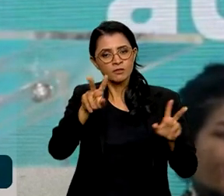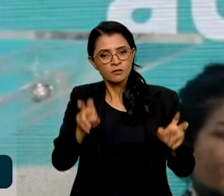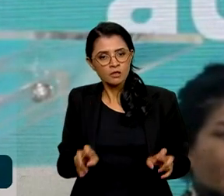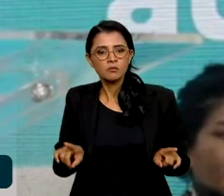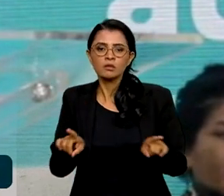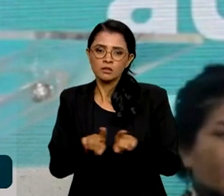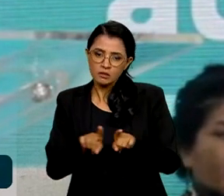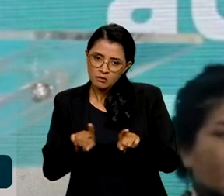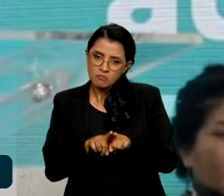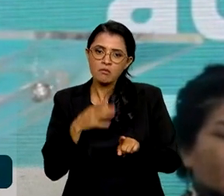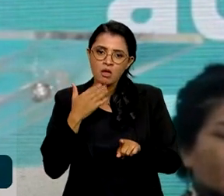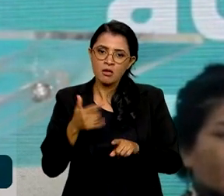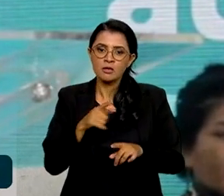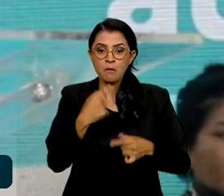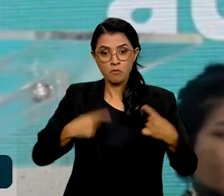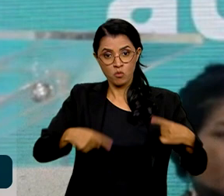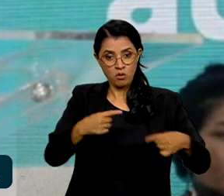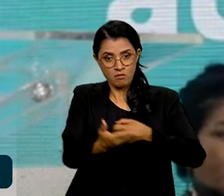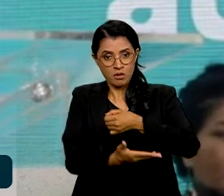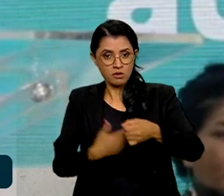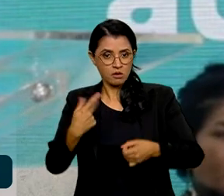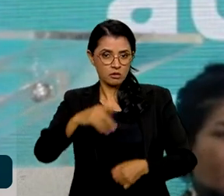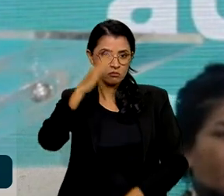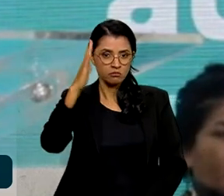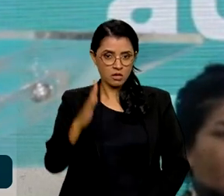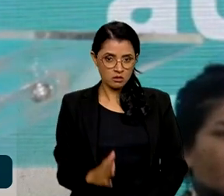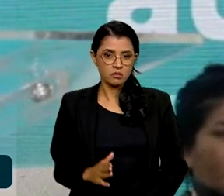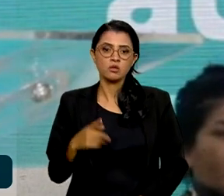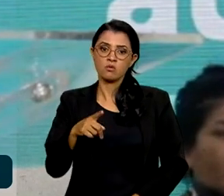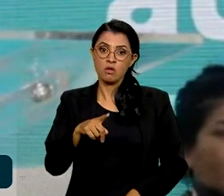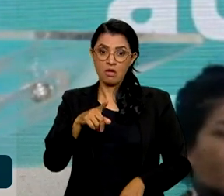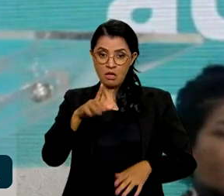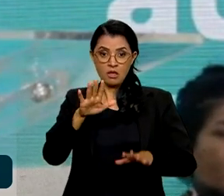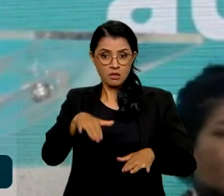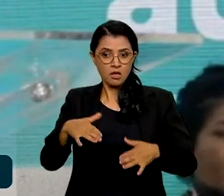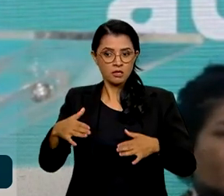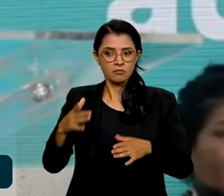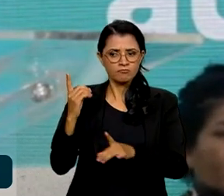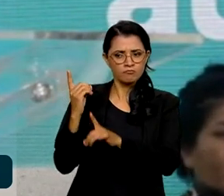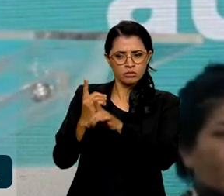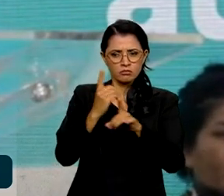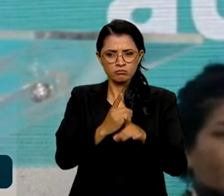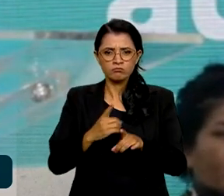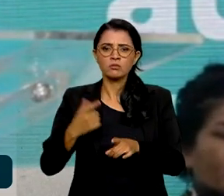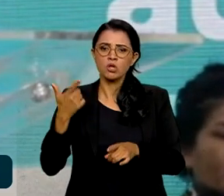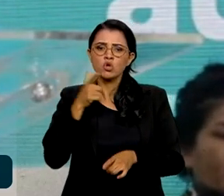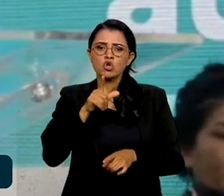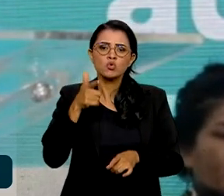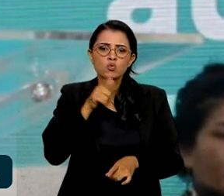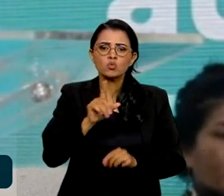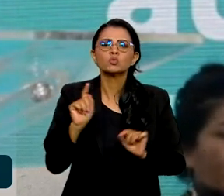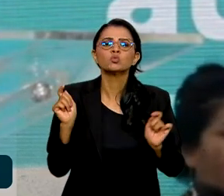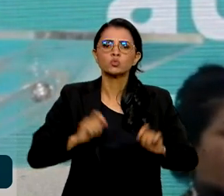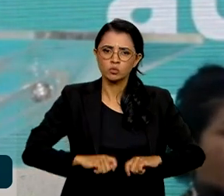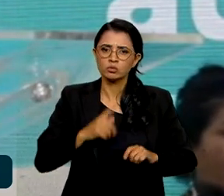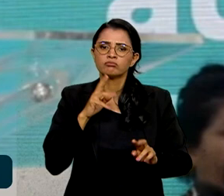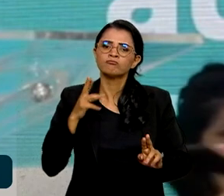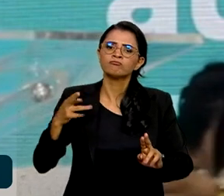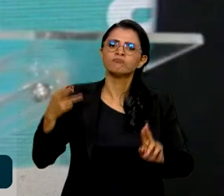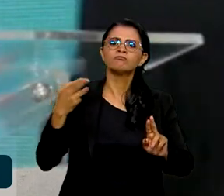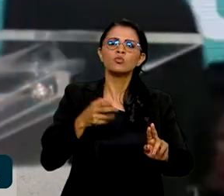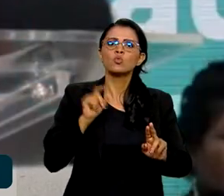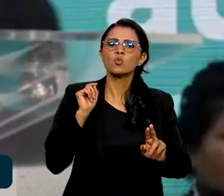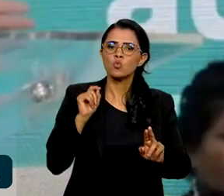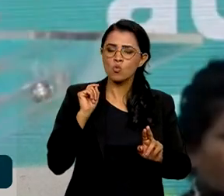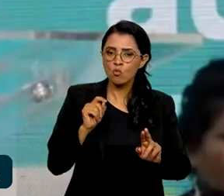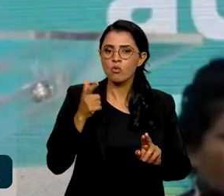subsidiar as políticas públicas do país. Porque através desses diagnósticos, nós podemos referenciar